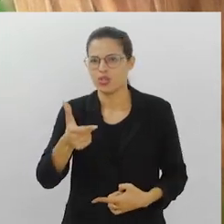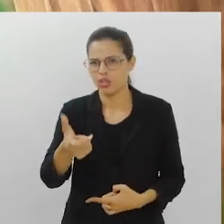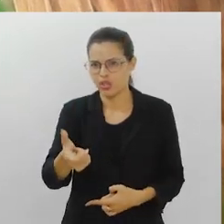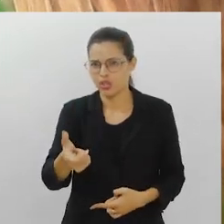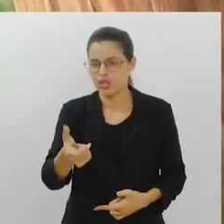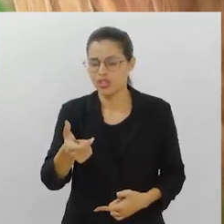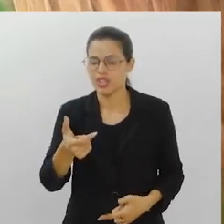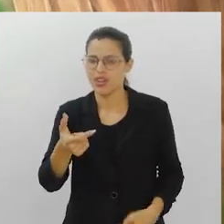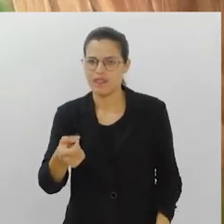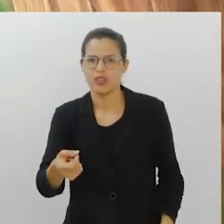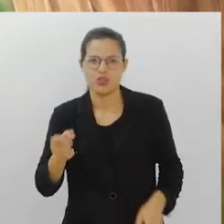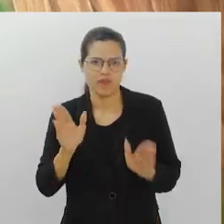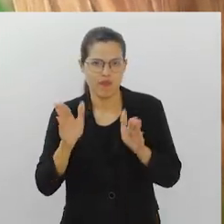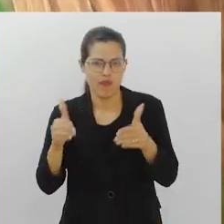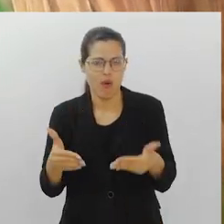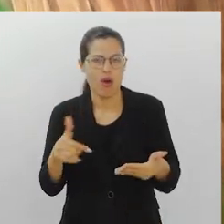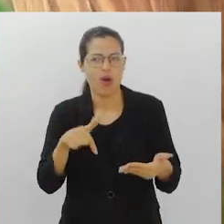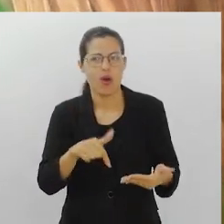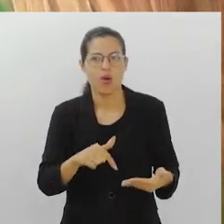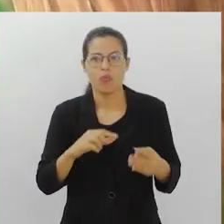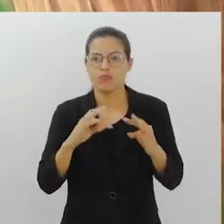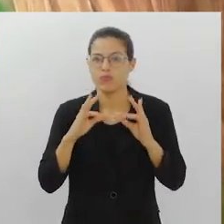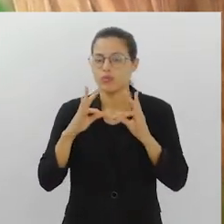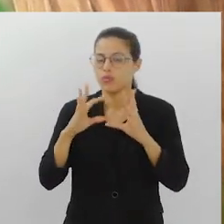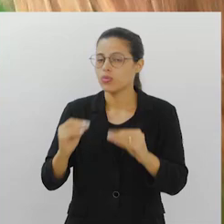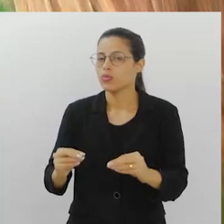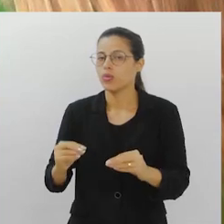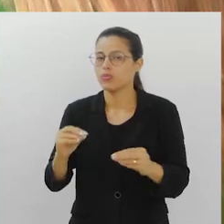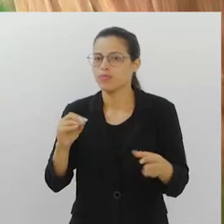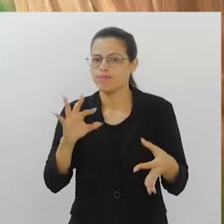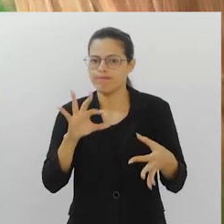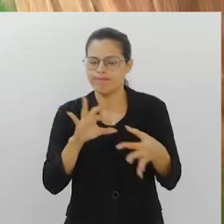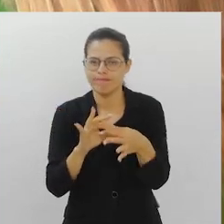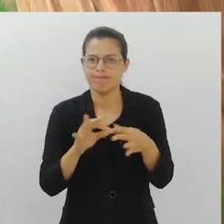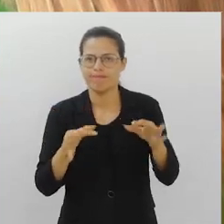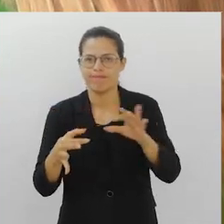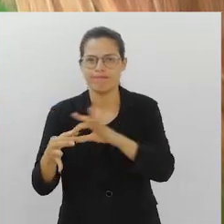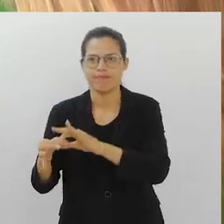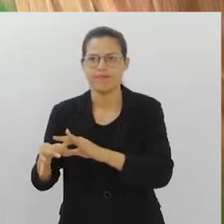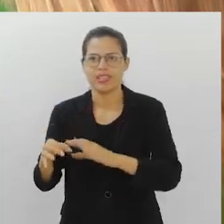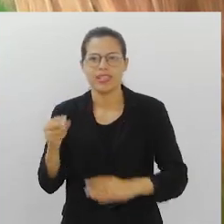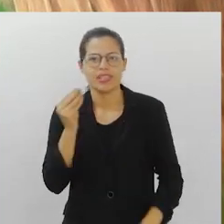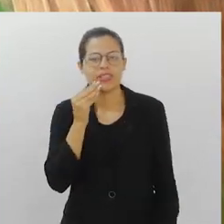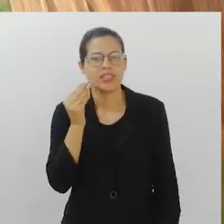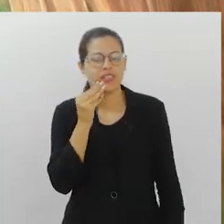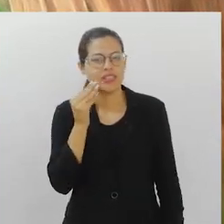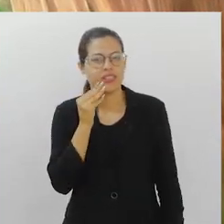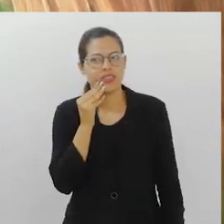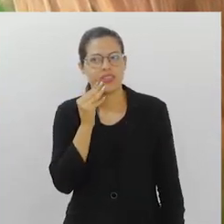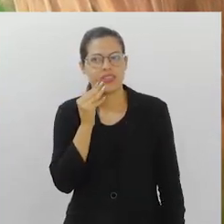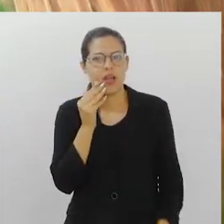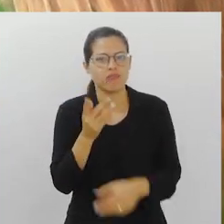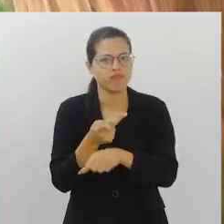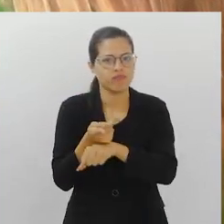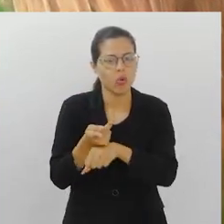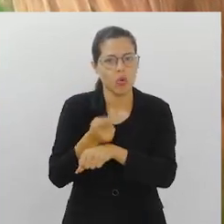Todos vão estar ali envolvidos, diversos setores unidos para buscar soluções